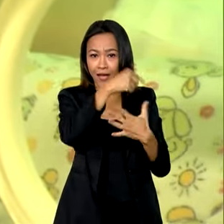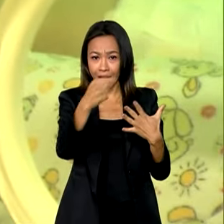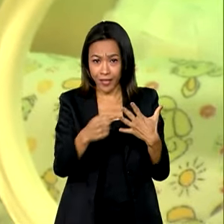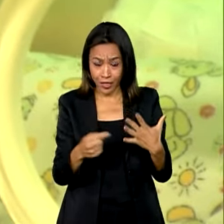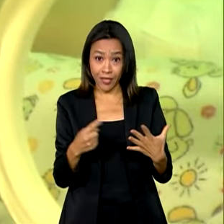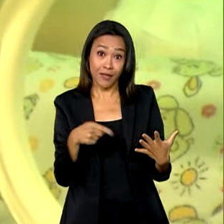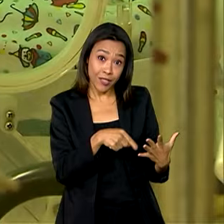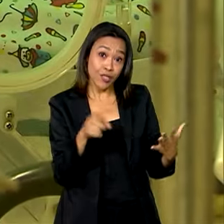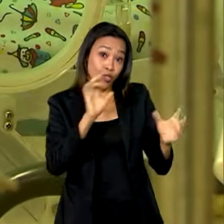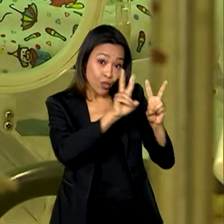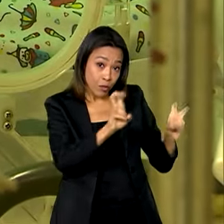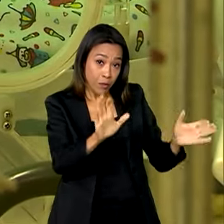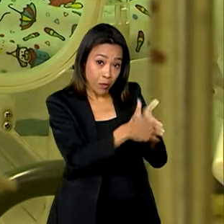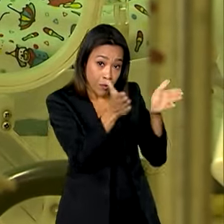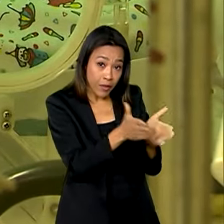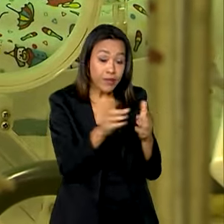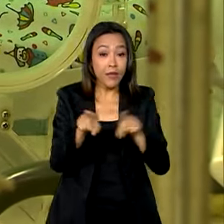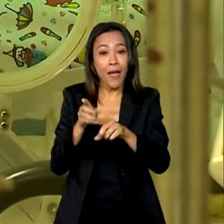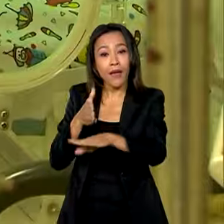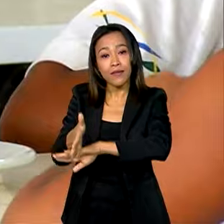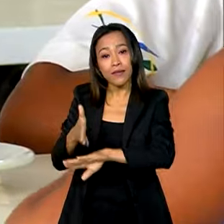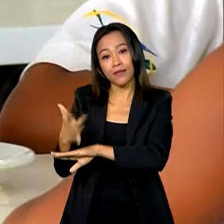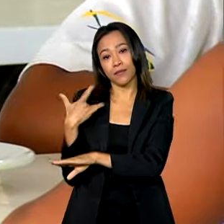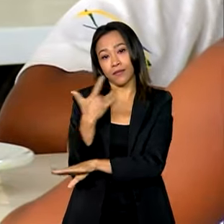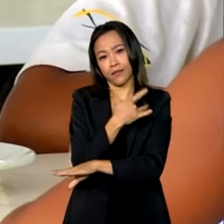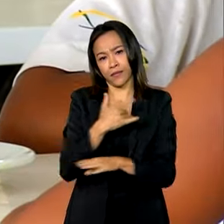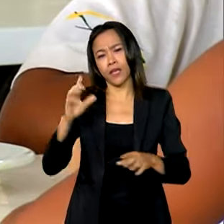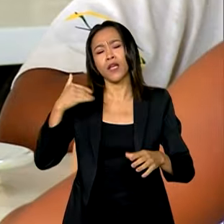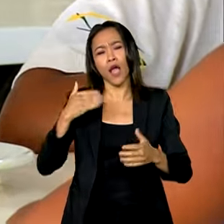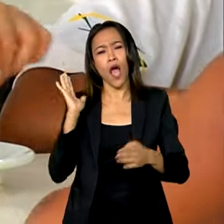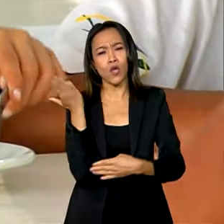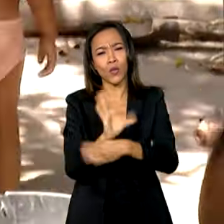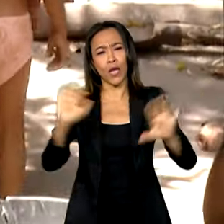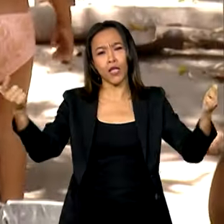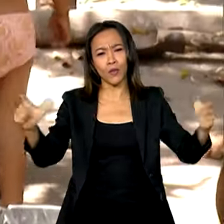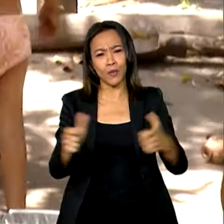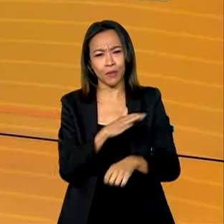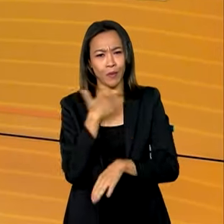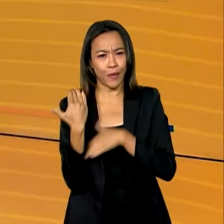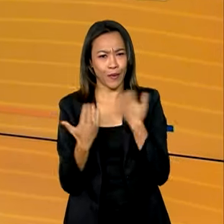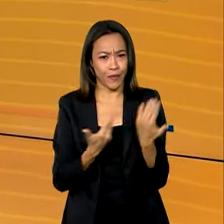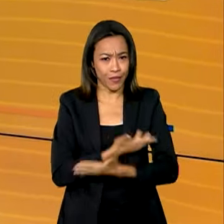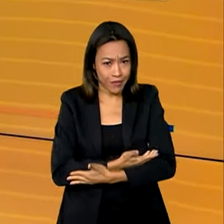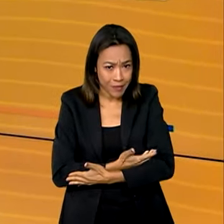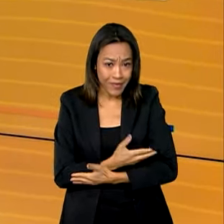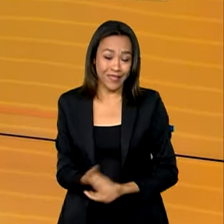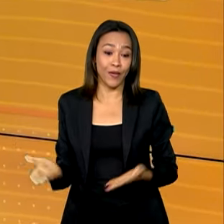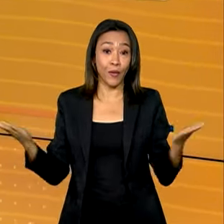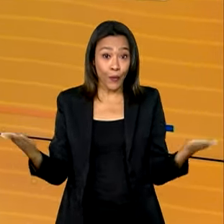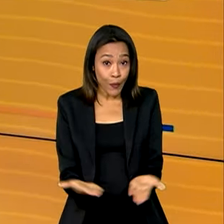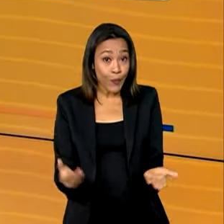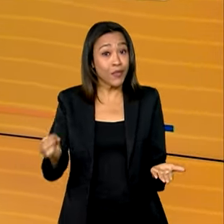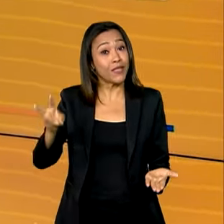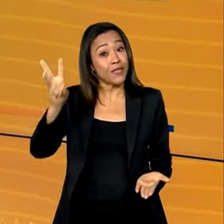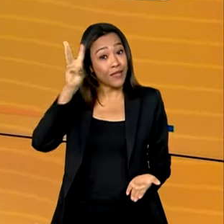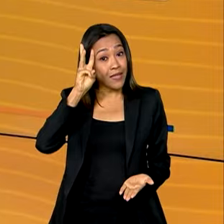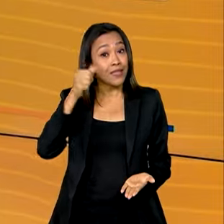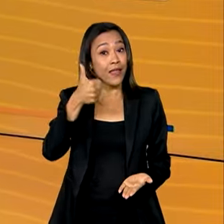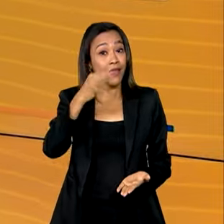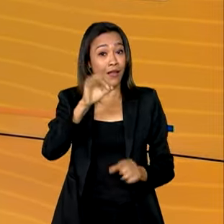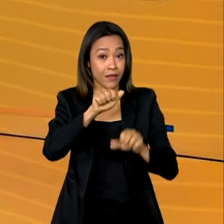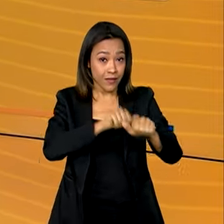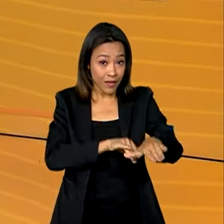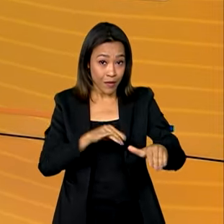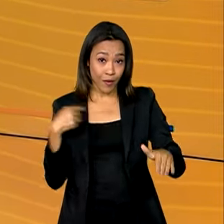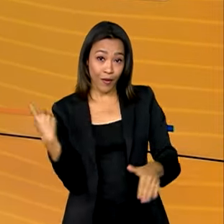pobreza e de acesso à saúde têm ajudado a reduzir a mortalidade infantil. Terça-feira, 10 de setembro,